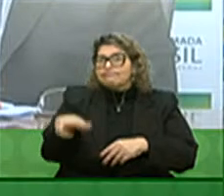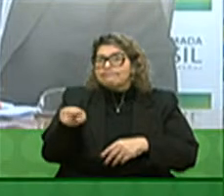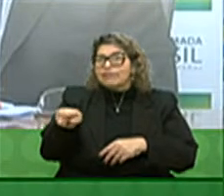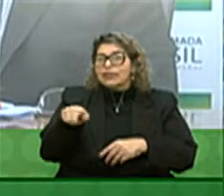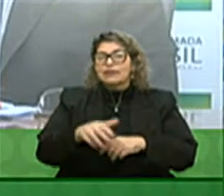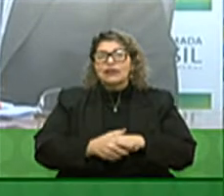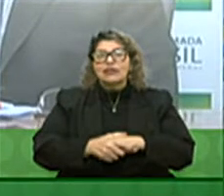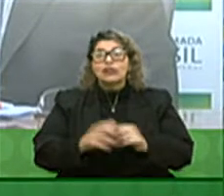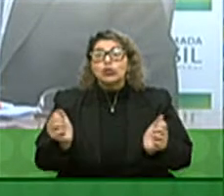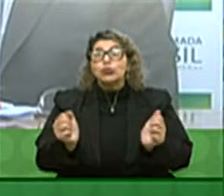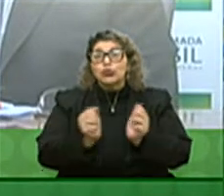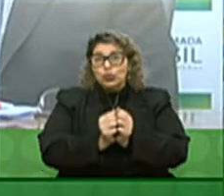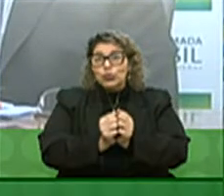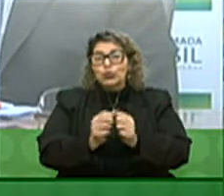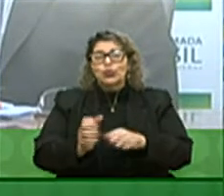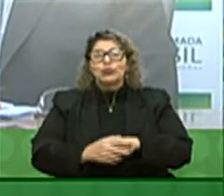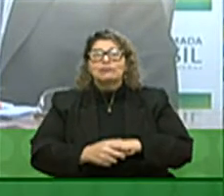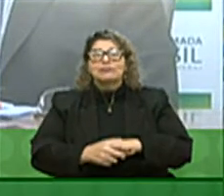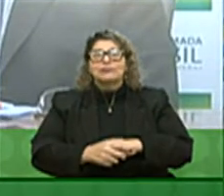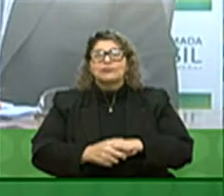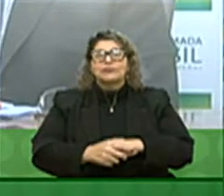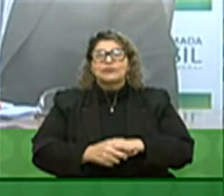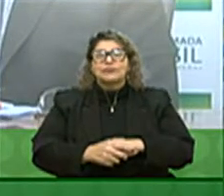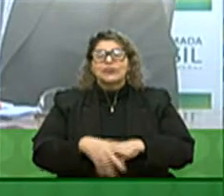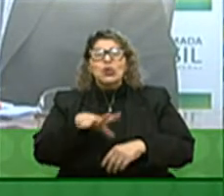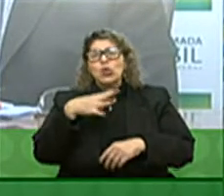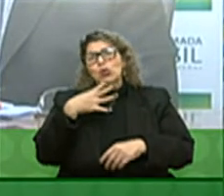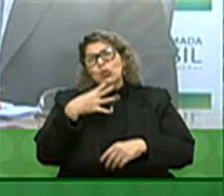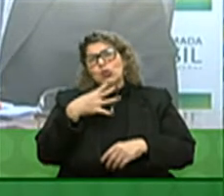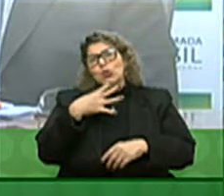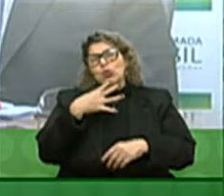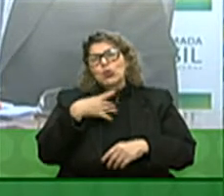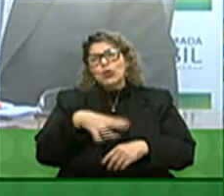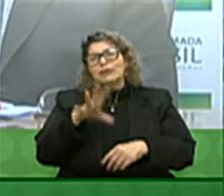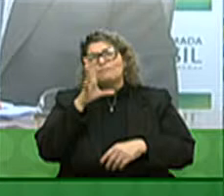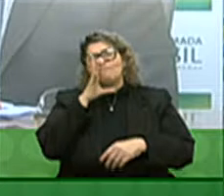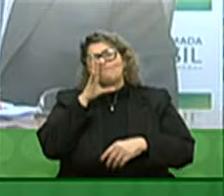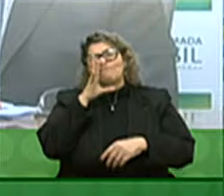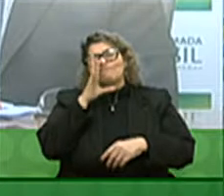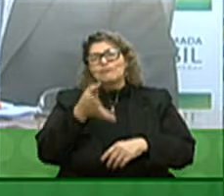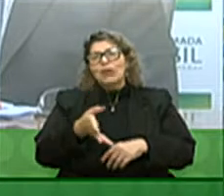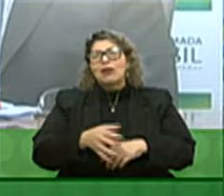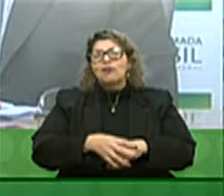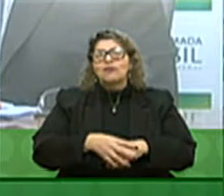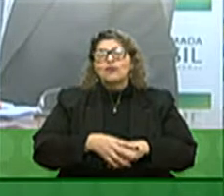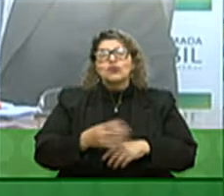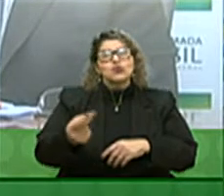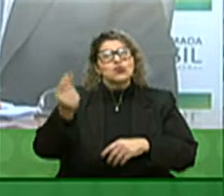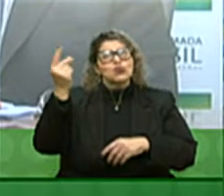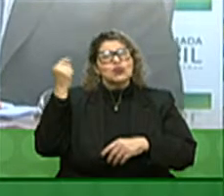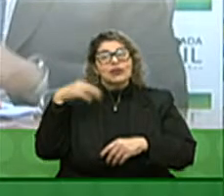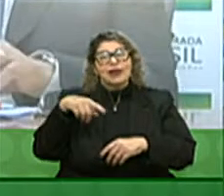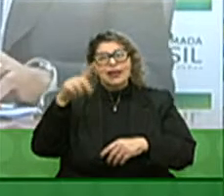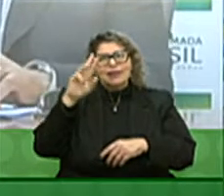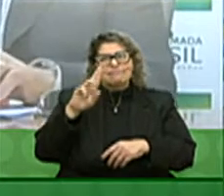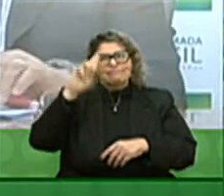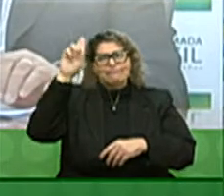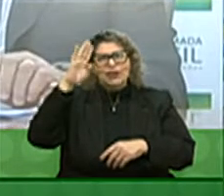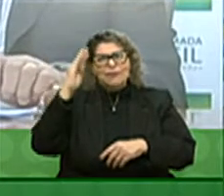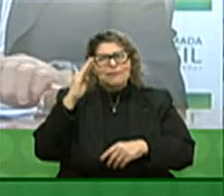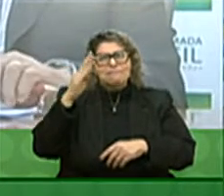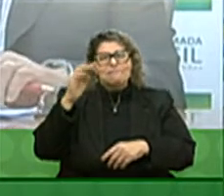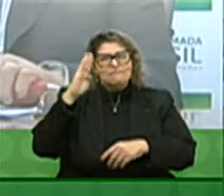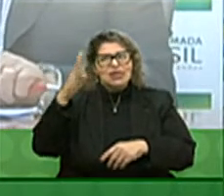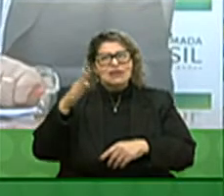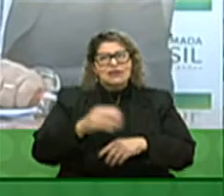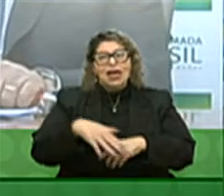aqui conosco lhe conheci e lhe admiro muito desde a época que comandava aqui o comandante militar